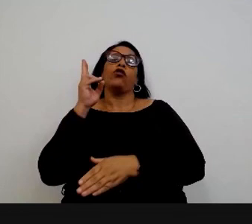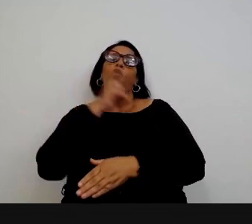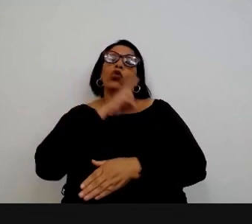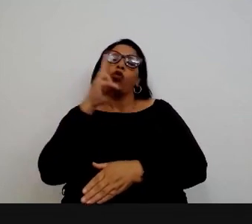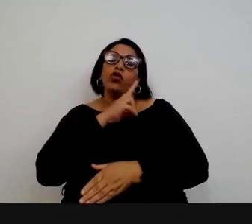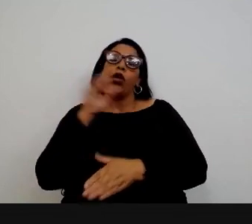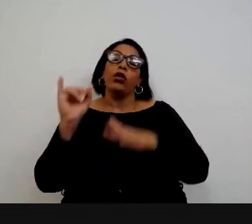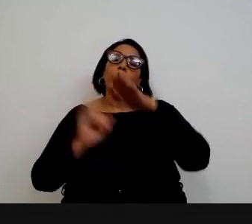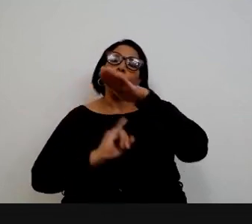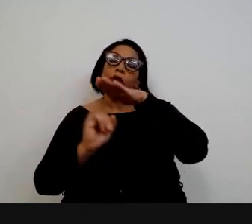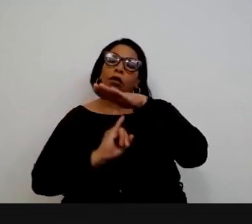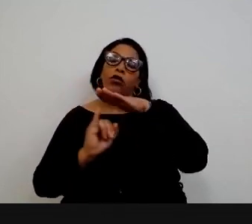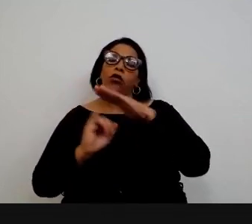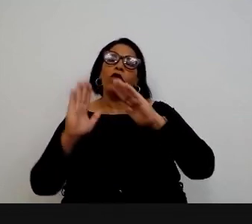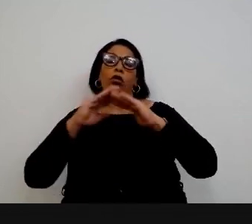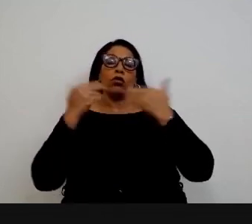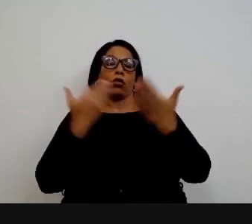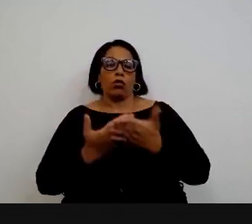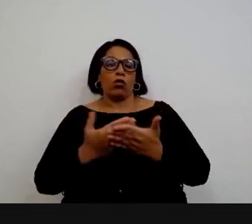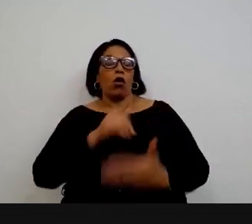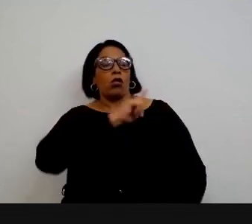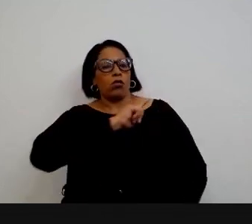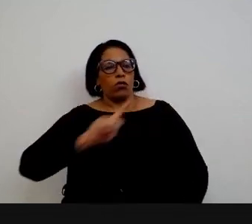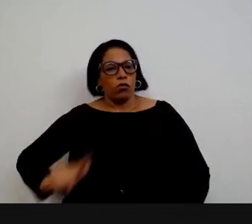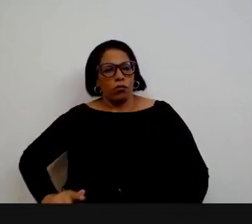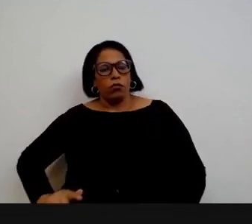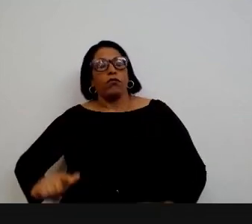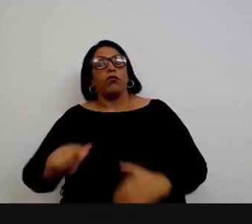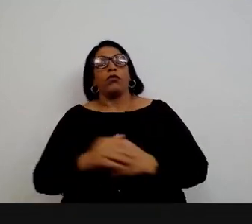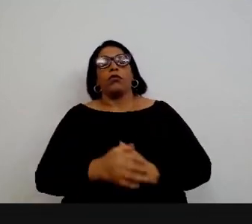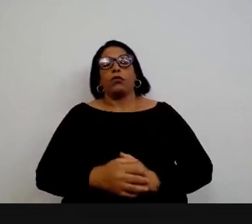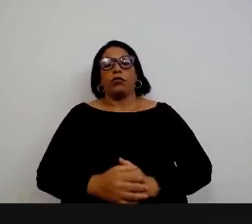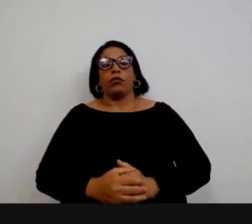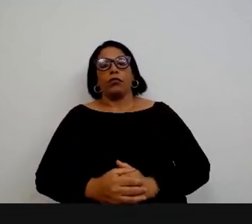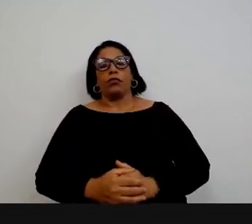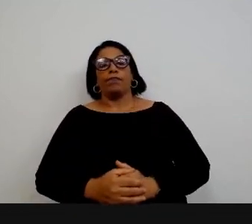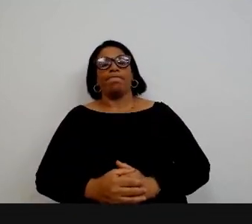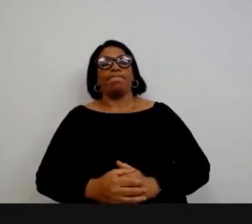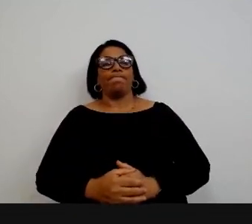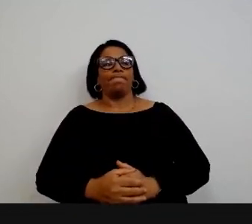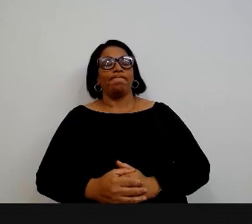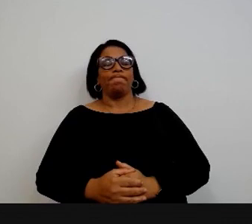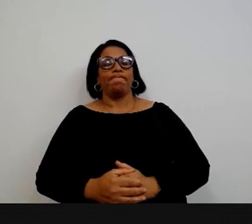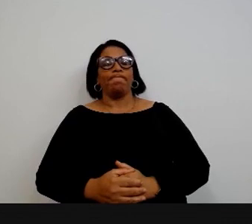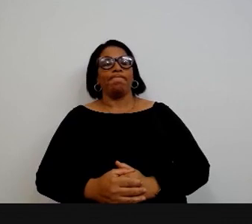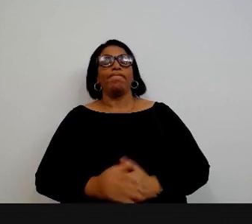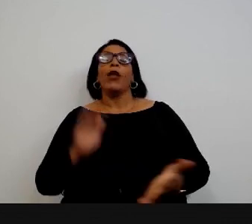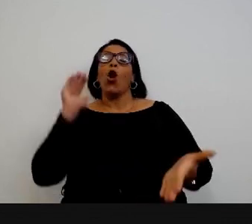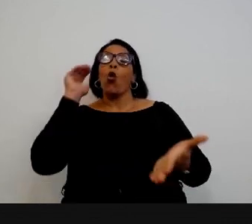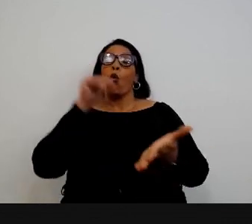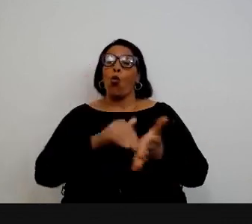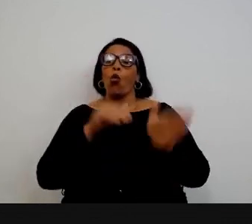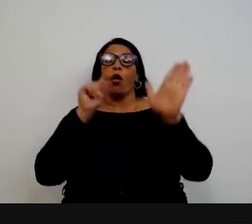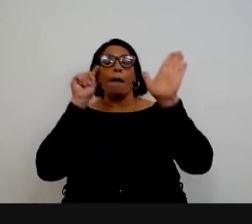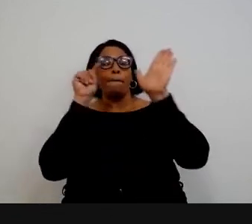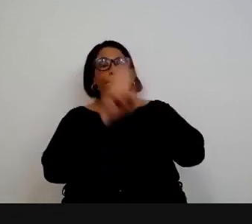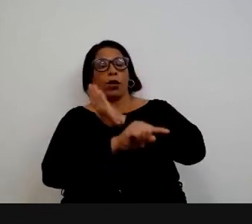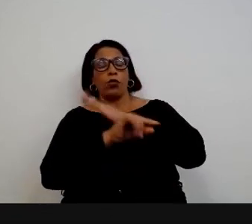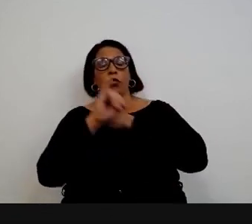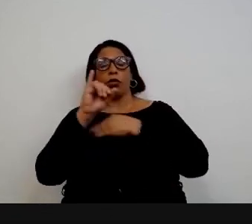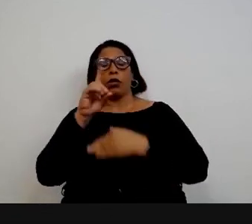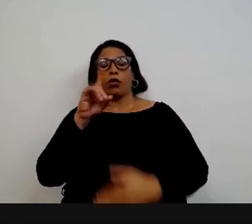emergência de instituições que são as escolas de governo perfeito Diogo então vamos para a última pergunta